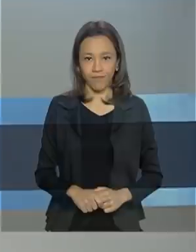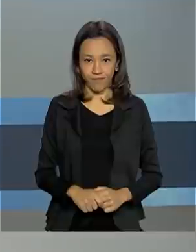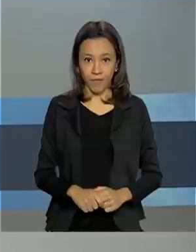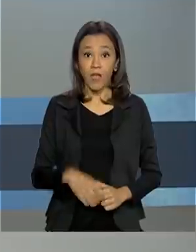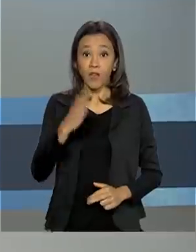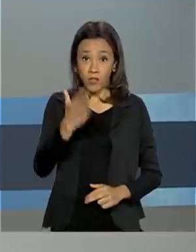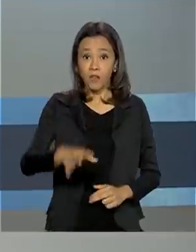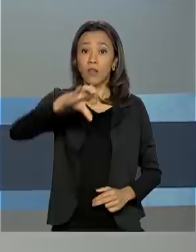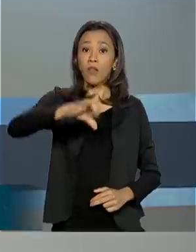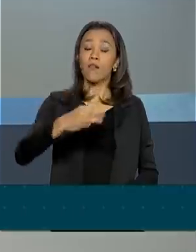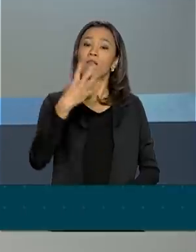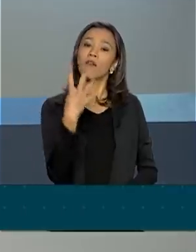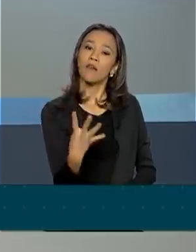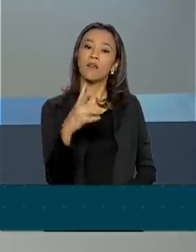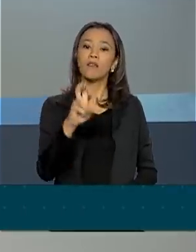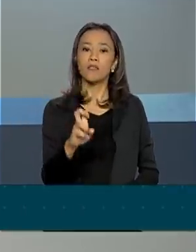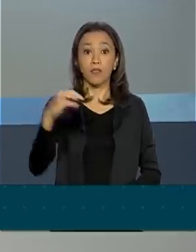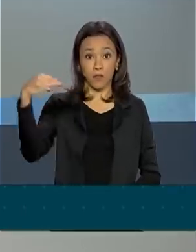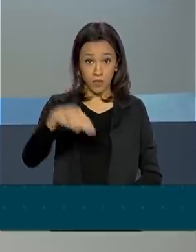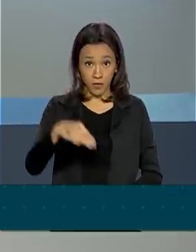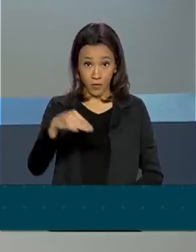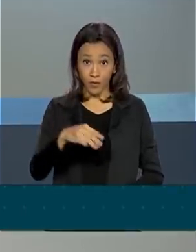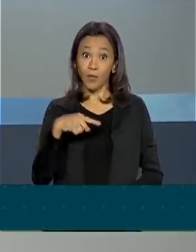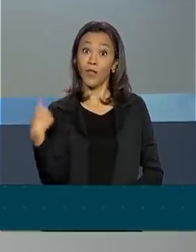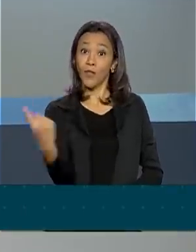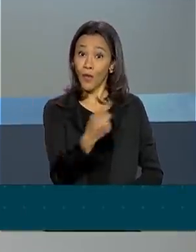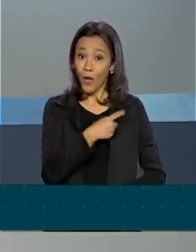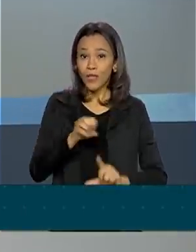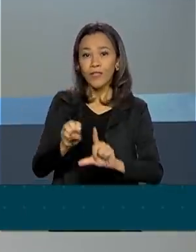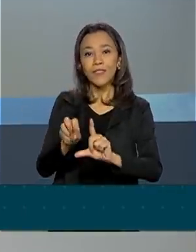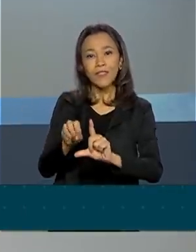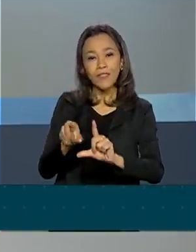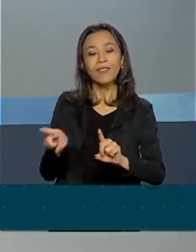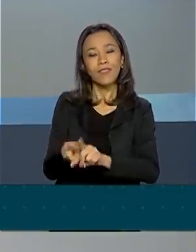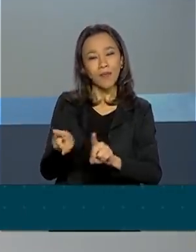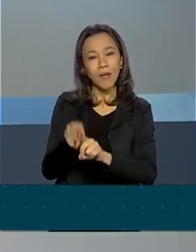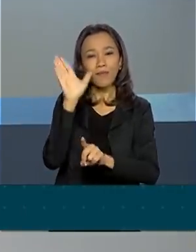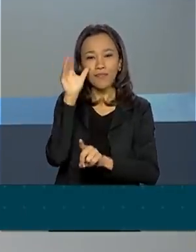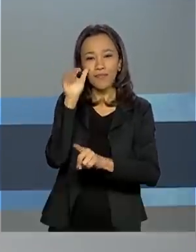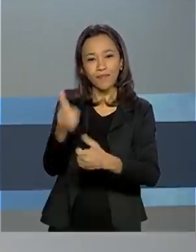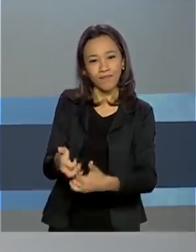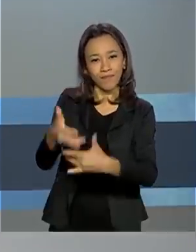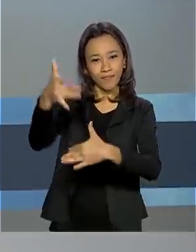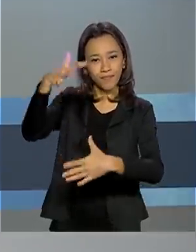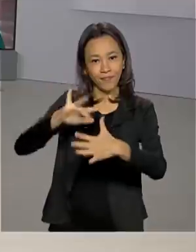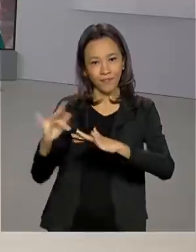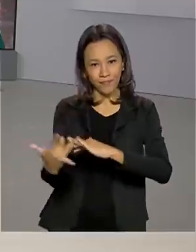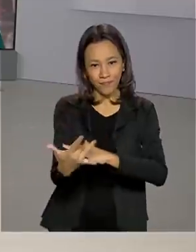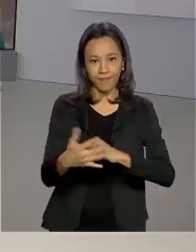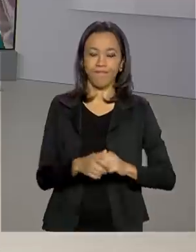São 9 horas e 45 minutos. Nós estamos ao vivo também pelas redes sociais.